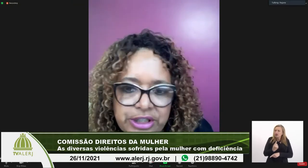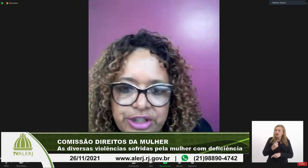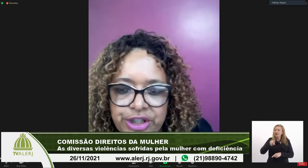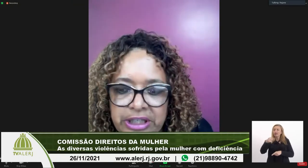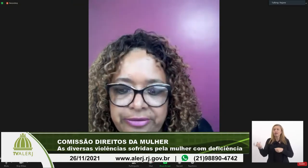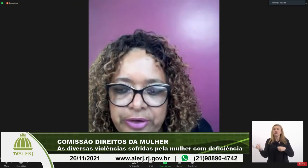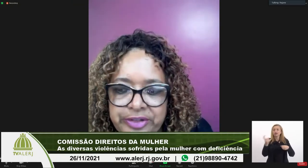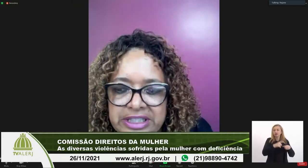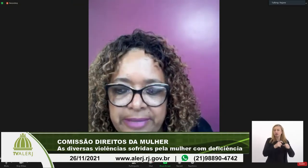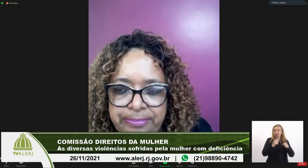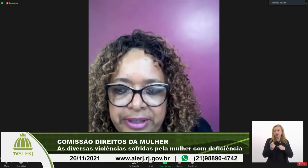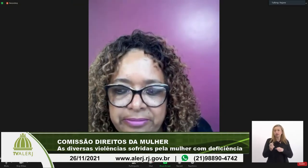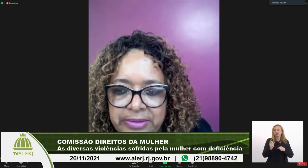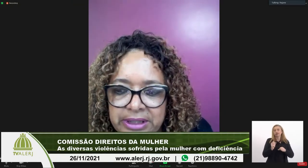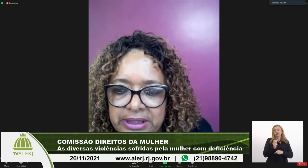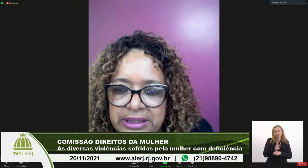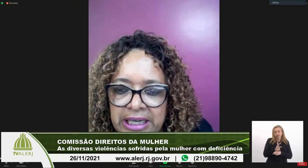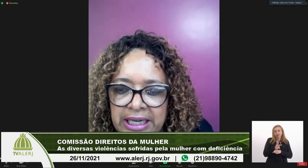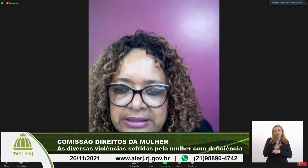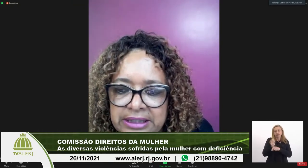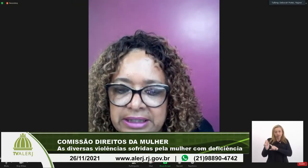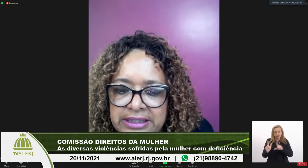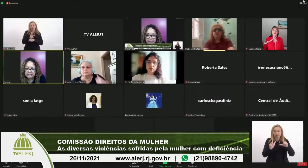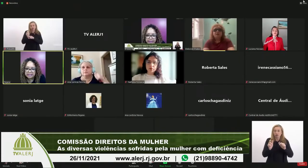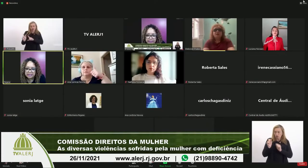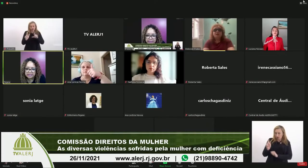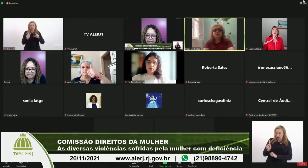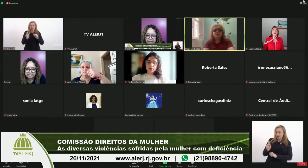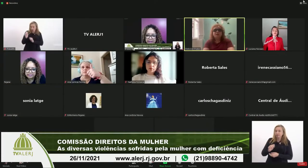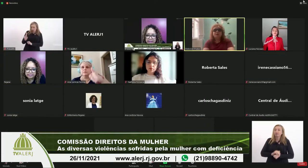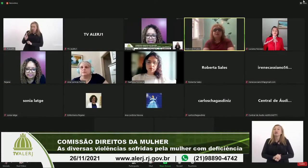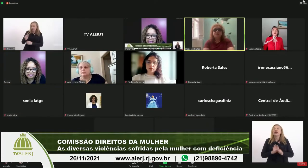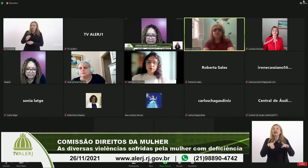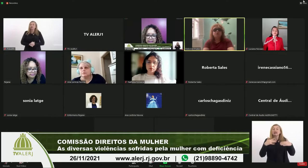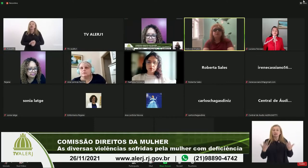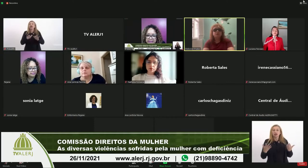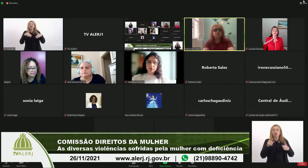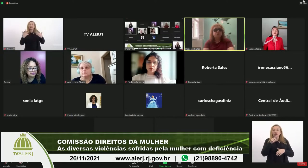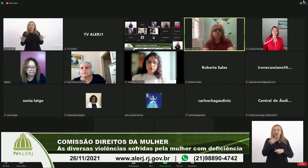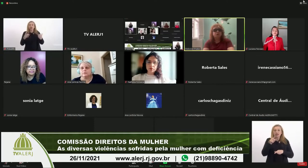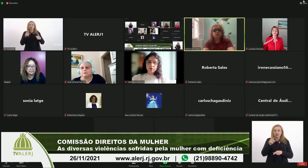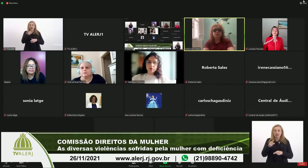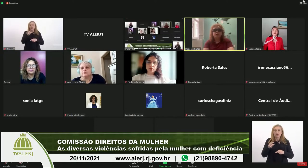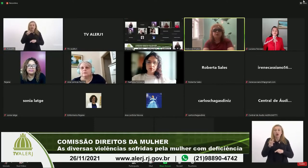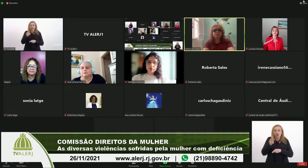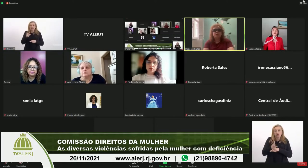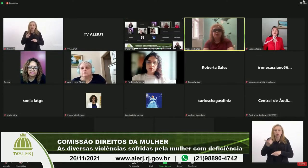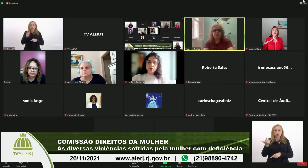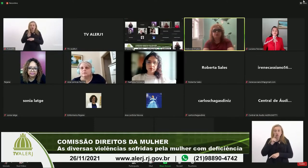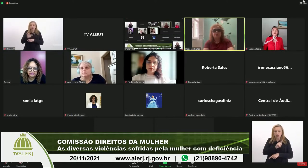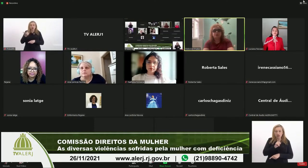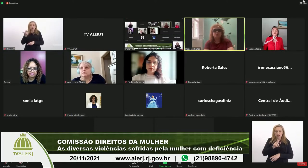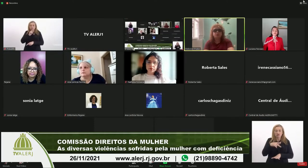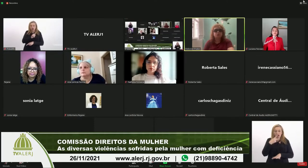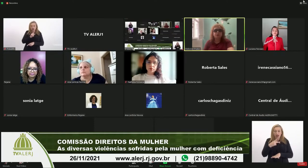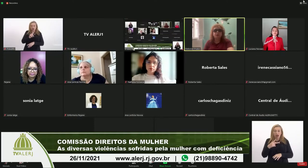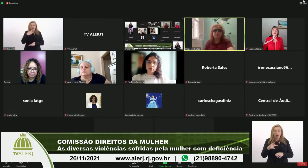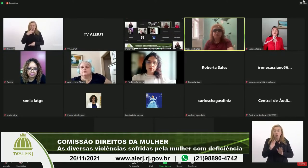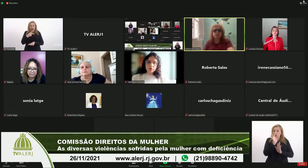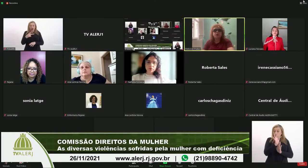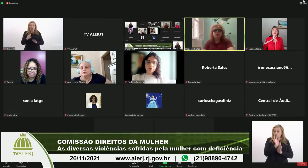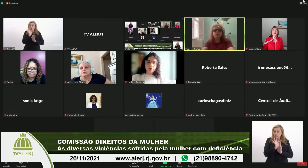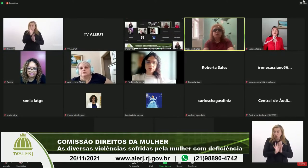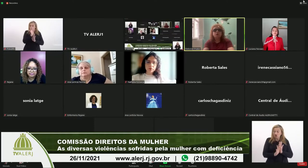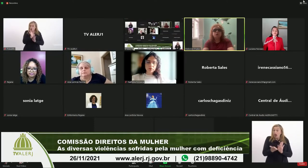depois a gente te devolve esse tempinho ok então esse é um vídeo que nós conseguimos falar o texto autoral